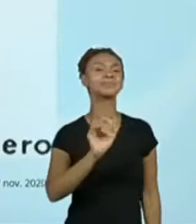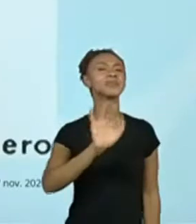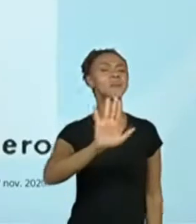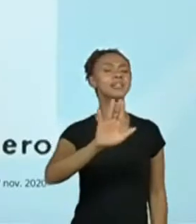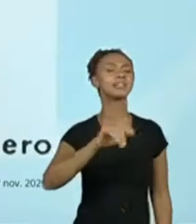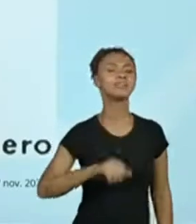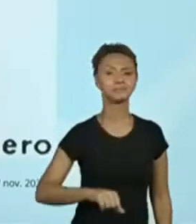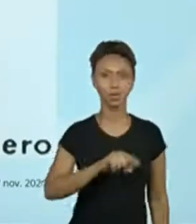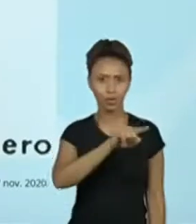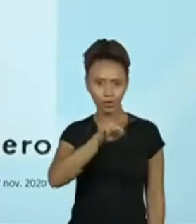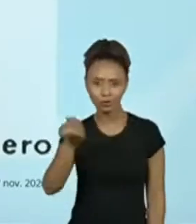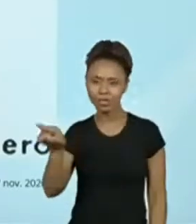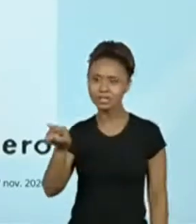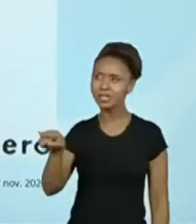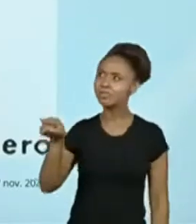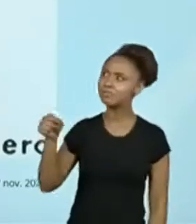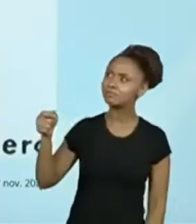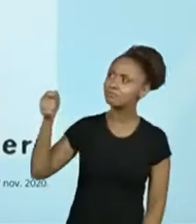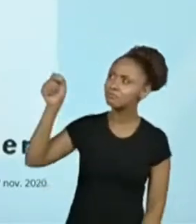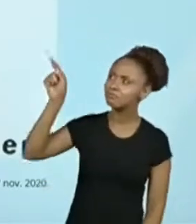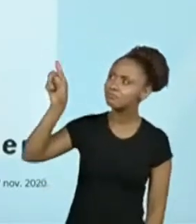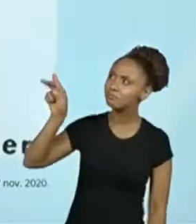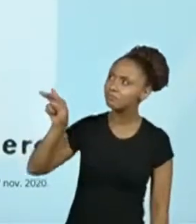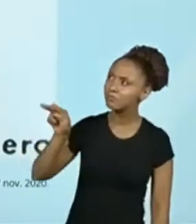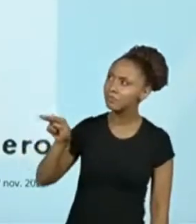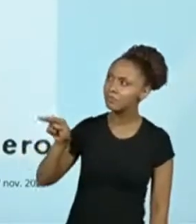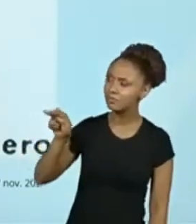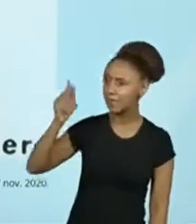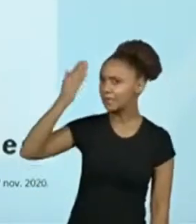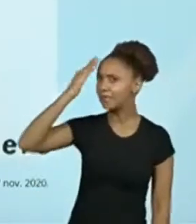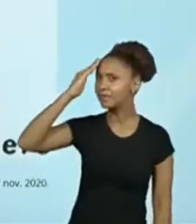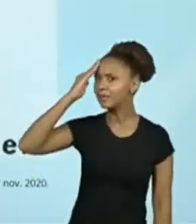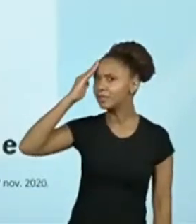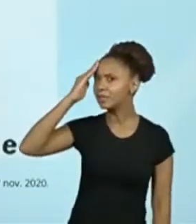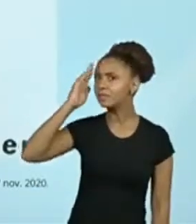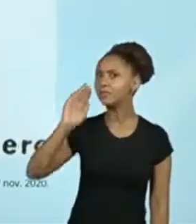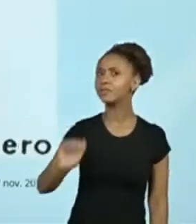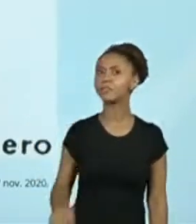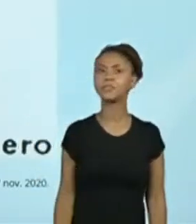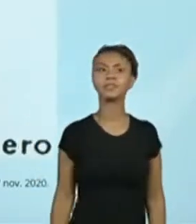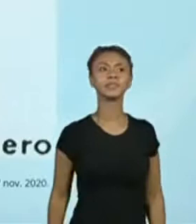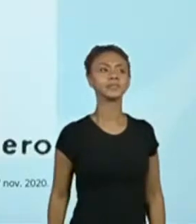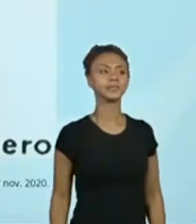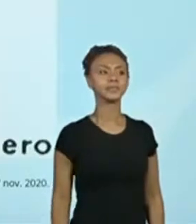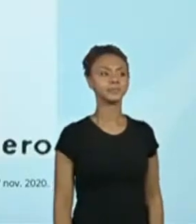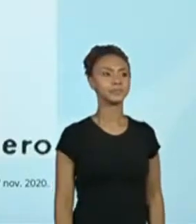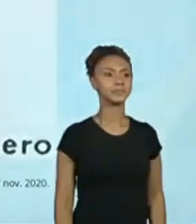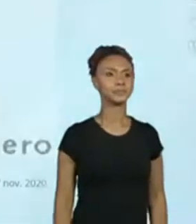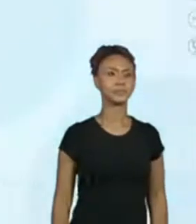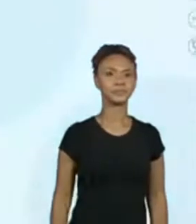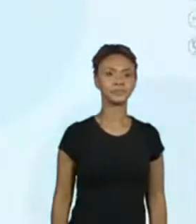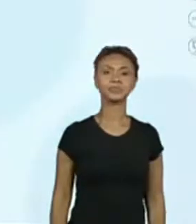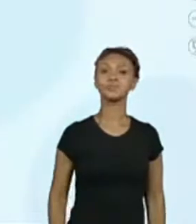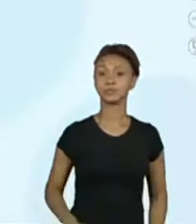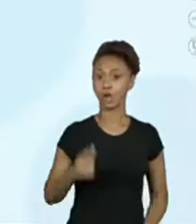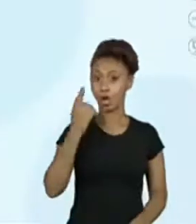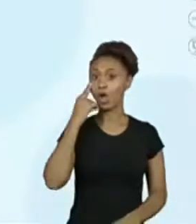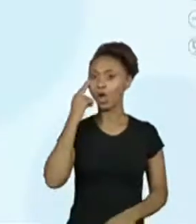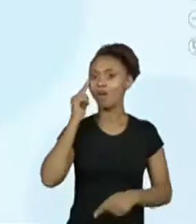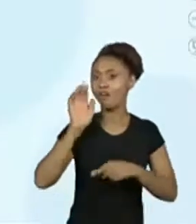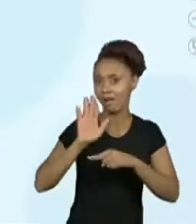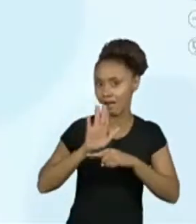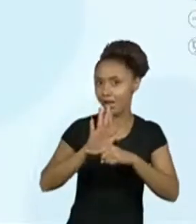quero saber se vocês entenderam a mensagem. Ó, eu vou ajudar vocês com alguns